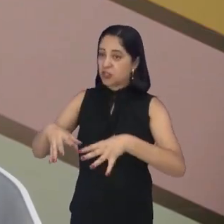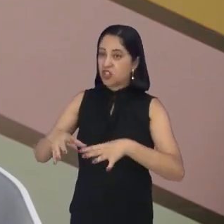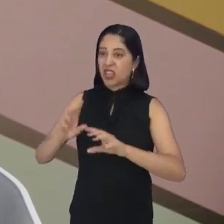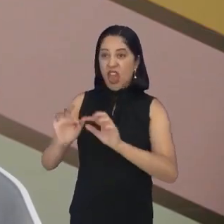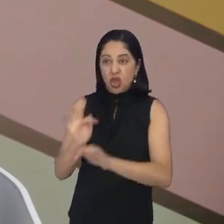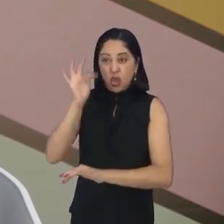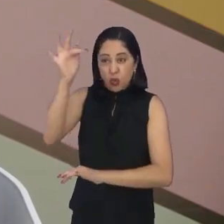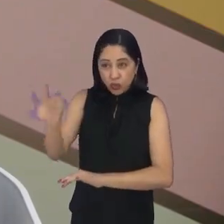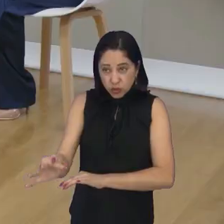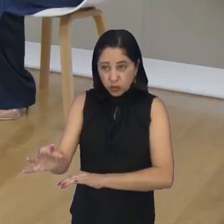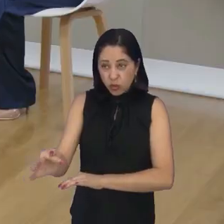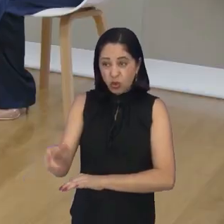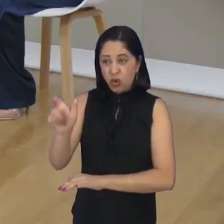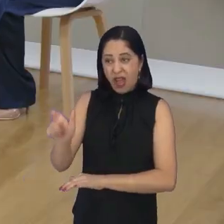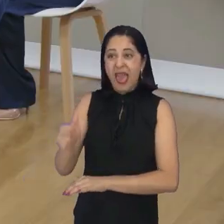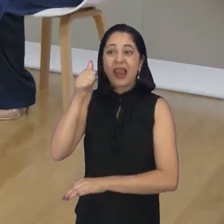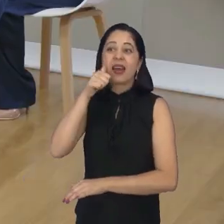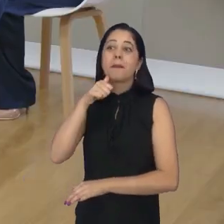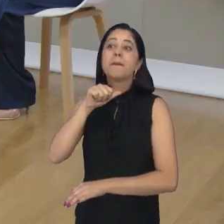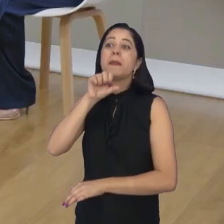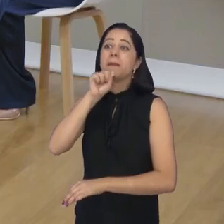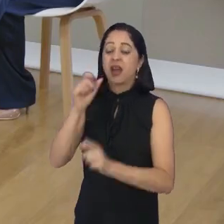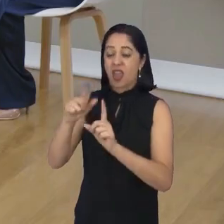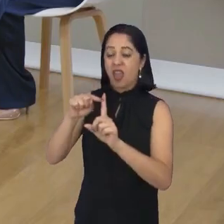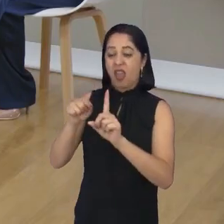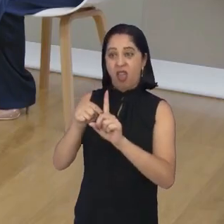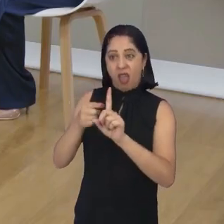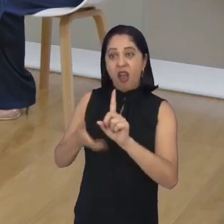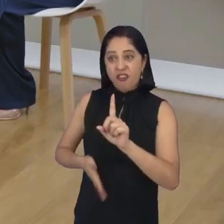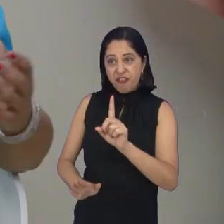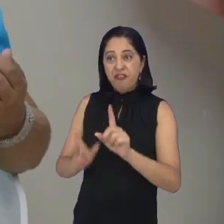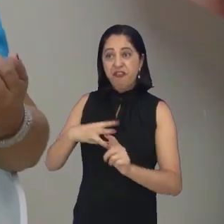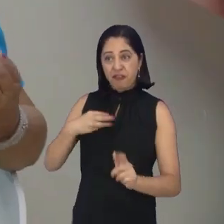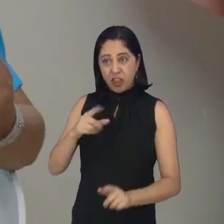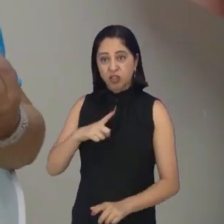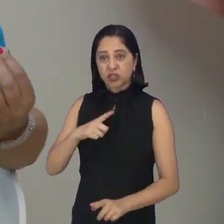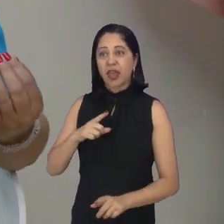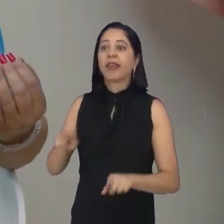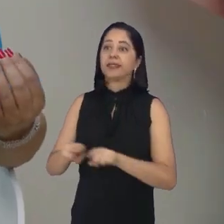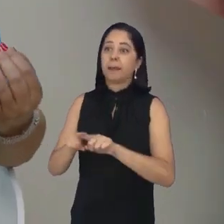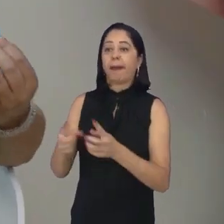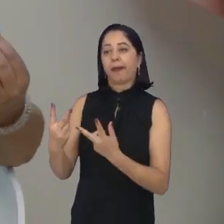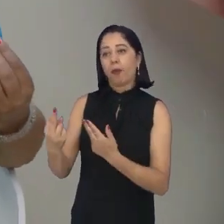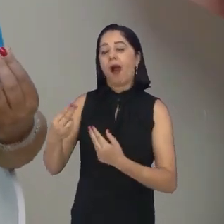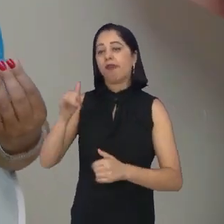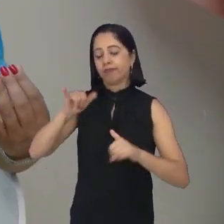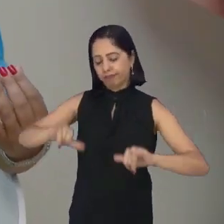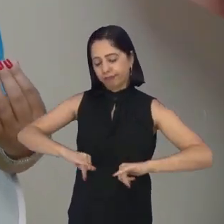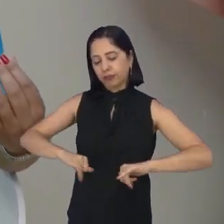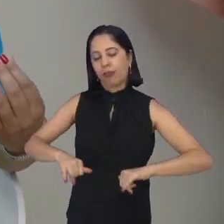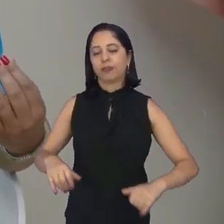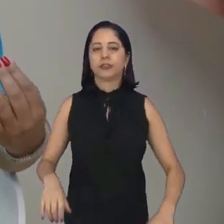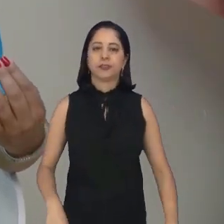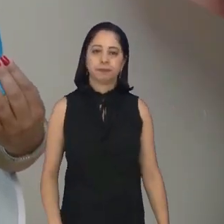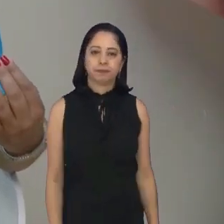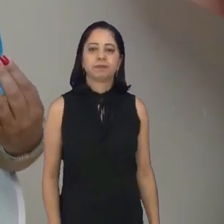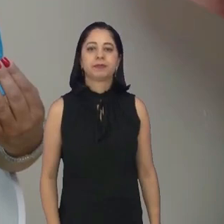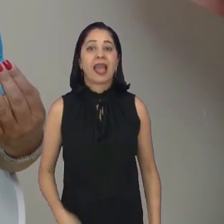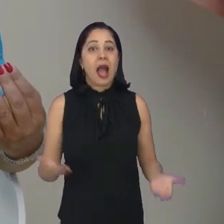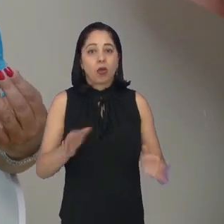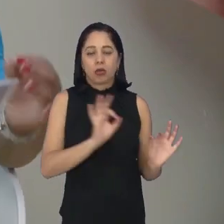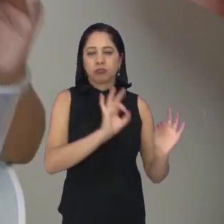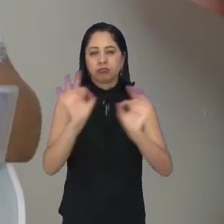mãe, nos seus relacionamentos com os filhos. Sim, na educação com os filhos. Bom, Mariana, agora eu te convido para a gente assistir uma reportagem que a repórter